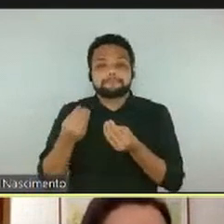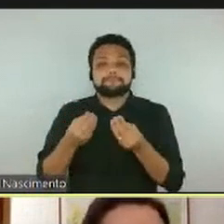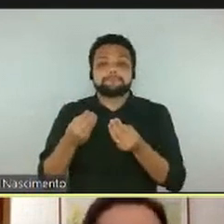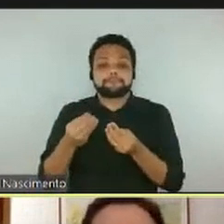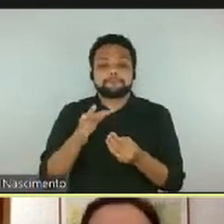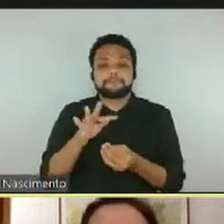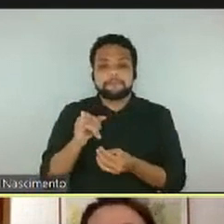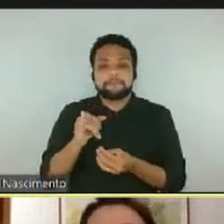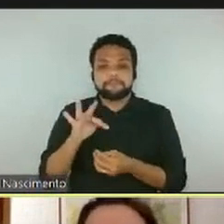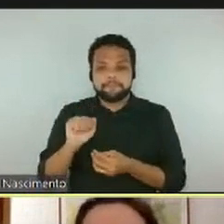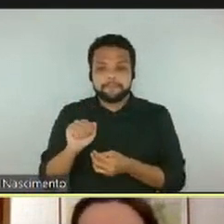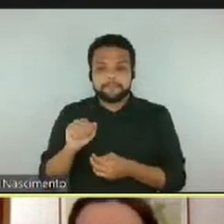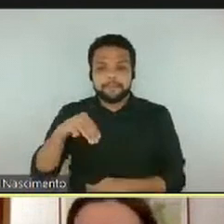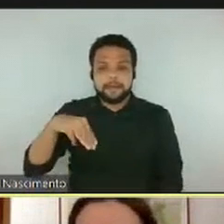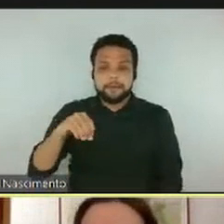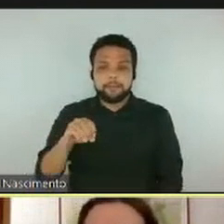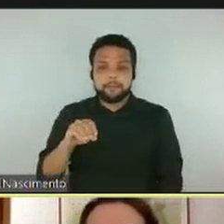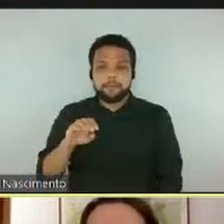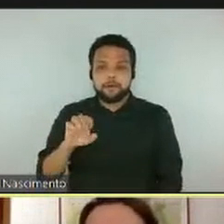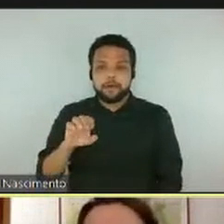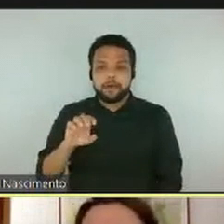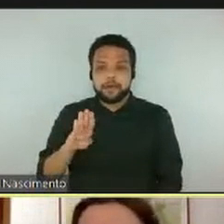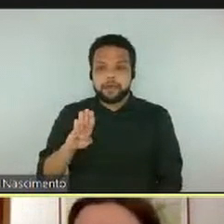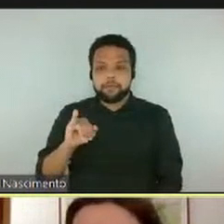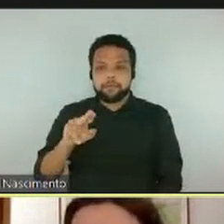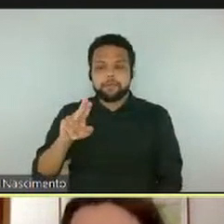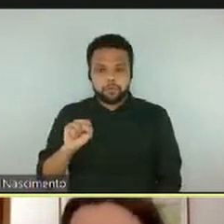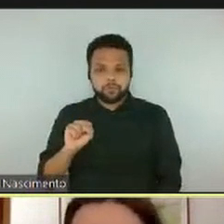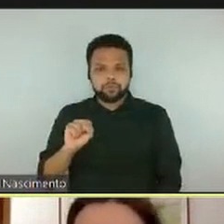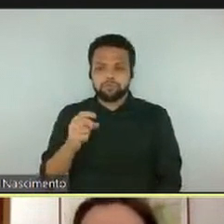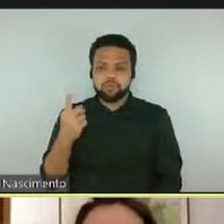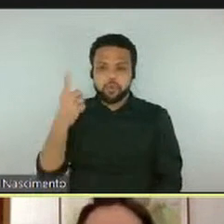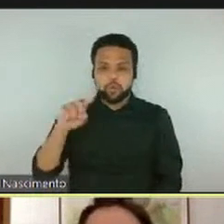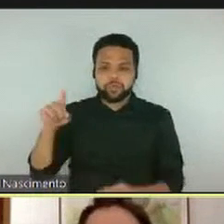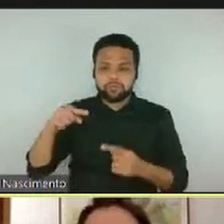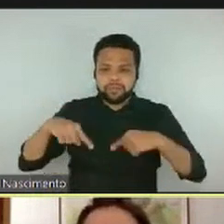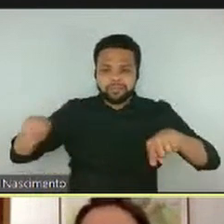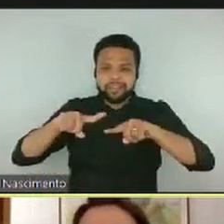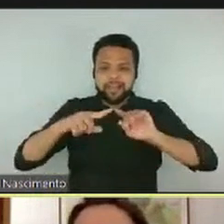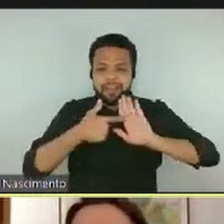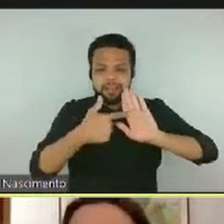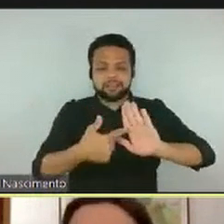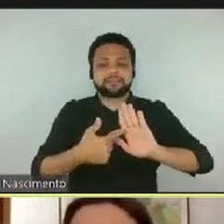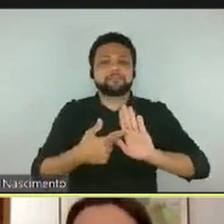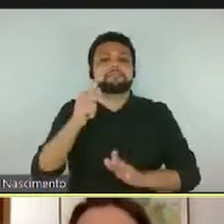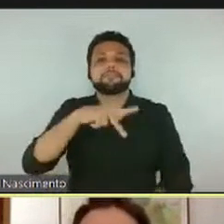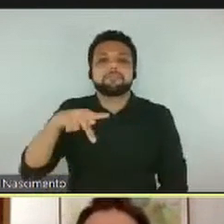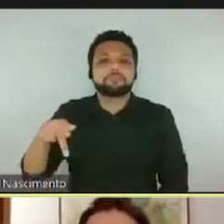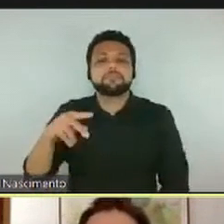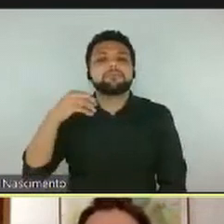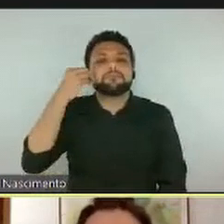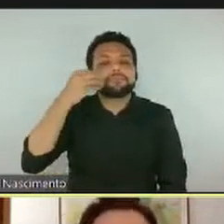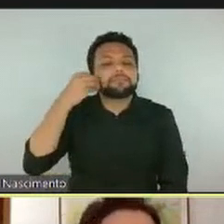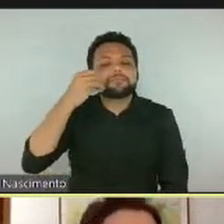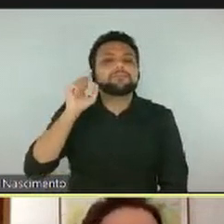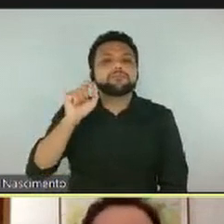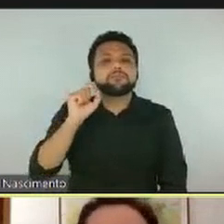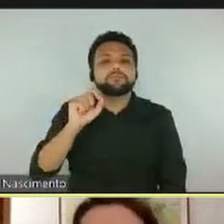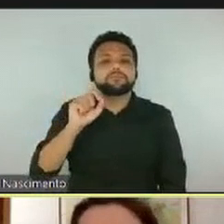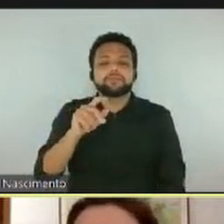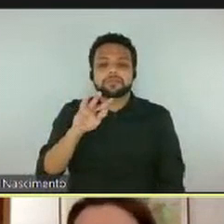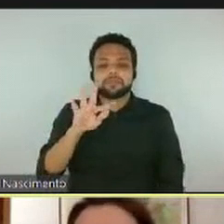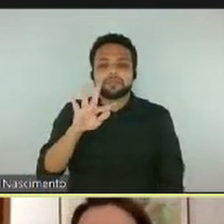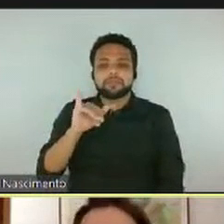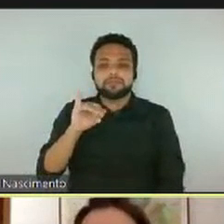sem fim, e em torno da obra, então, na última sala da exposição, os professores experimentam a fita de Moebius e